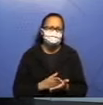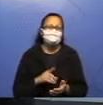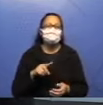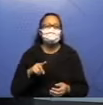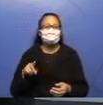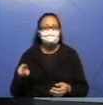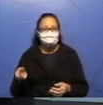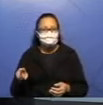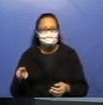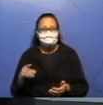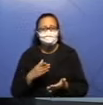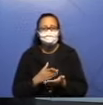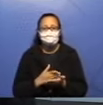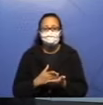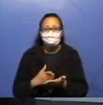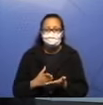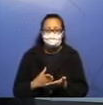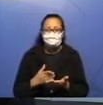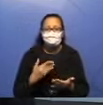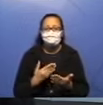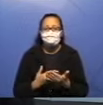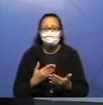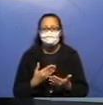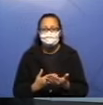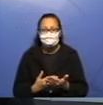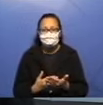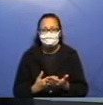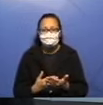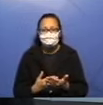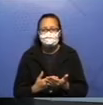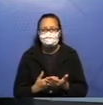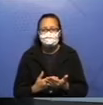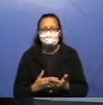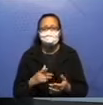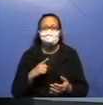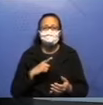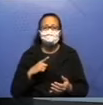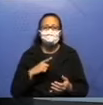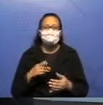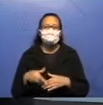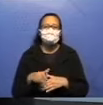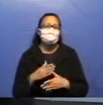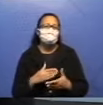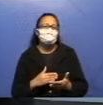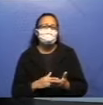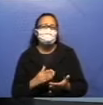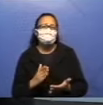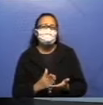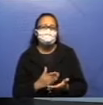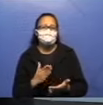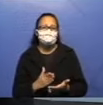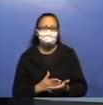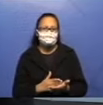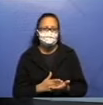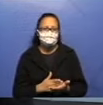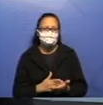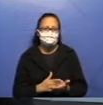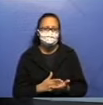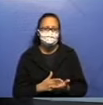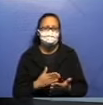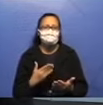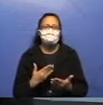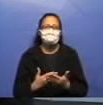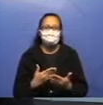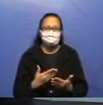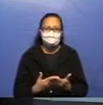logo no início, quando a gente pede para vocês deixarem ali o lápis, olha só, está ali todas as páginas que nós vamos passar. Então, ó, nós vamos